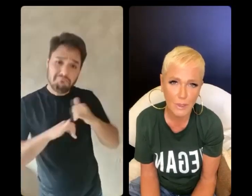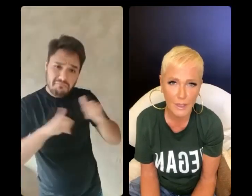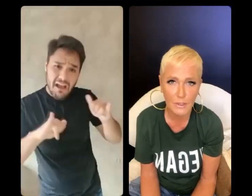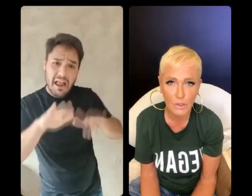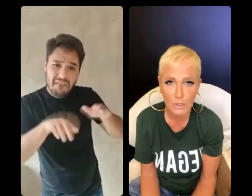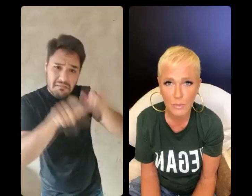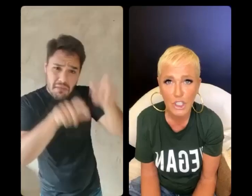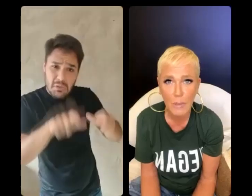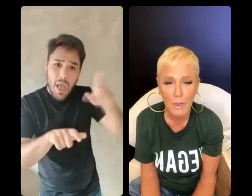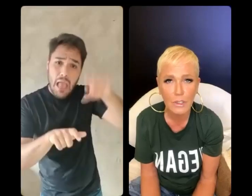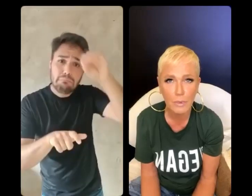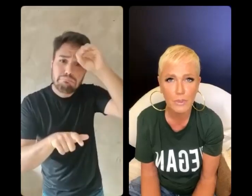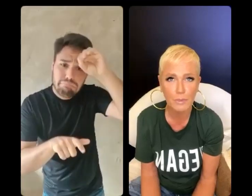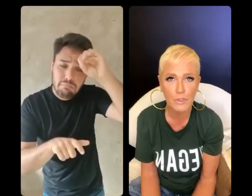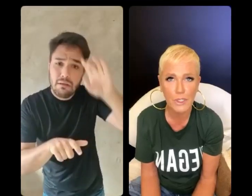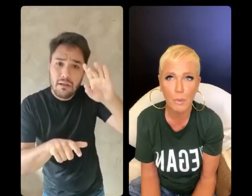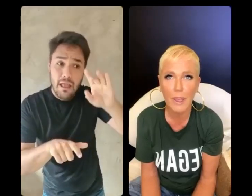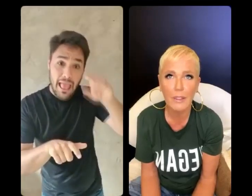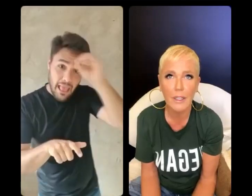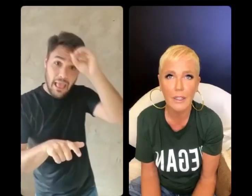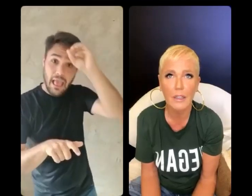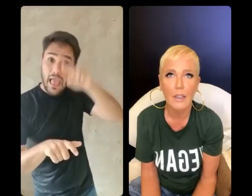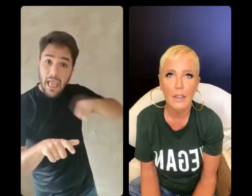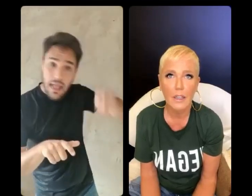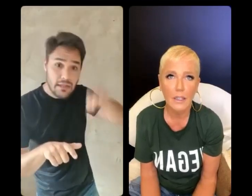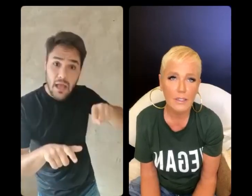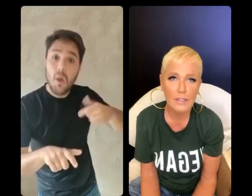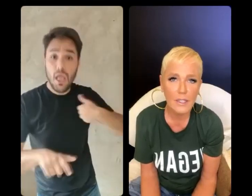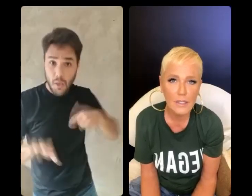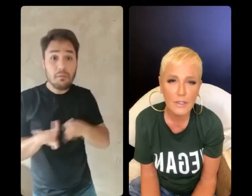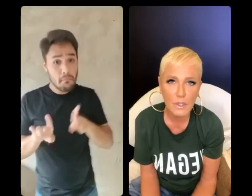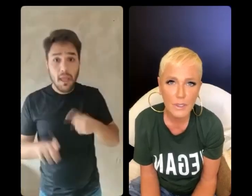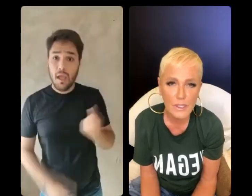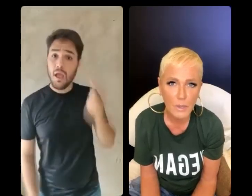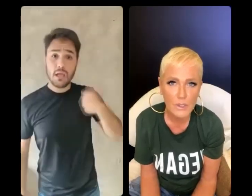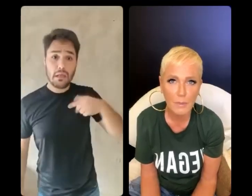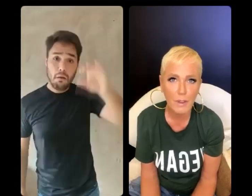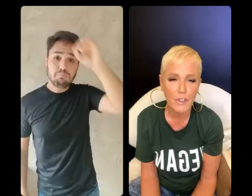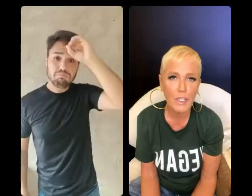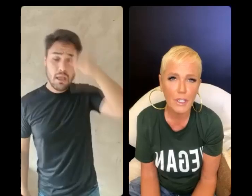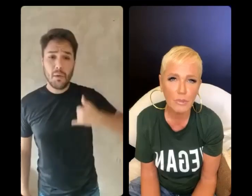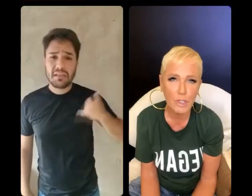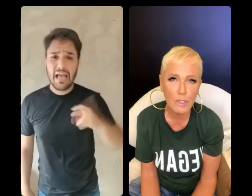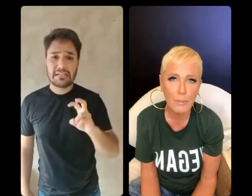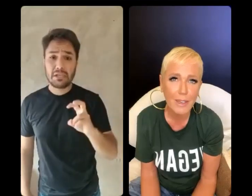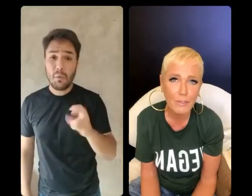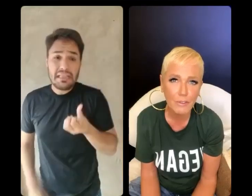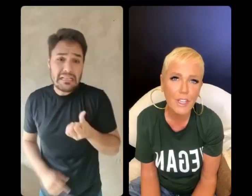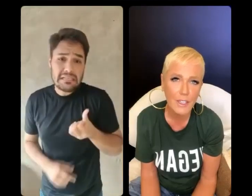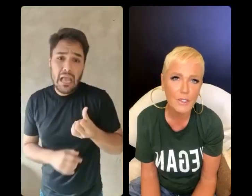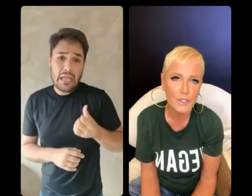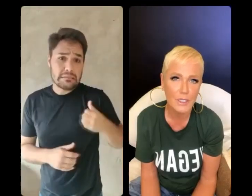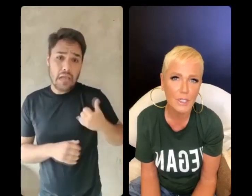chamando elas. Eu tô me chamando por 56 anos, 55 anos da minha vida. Eu também